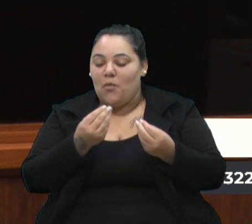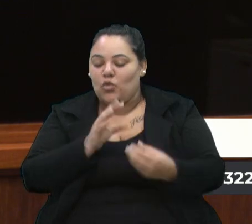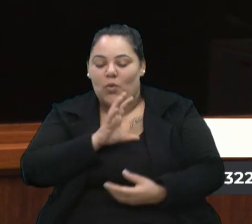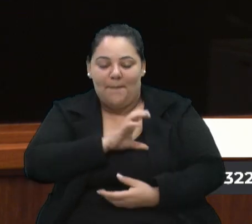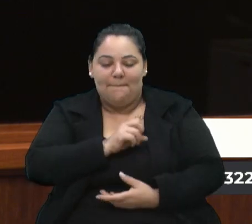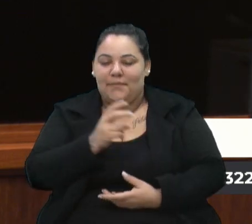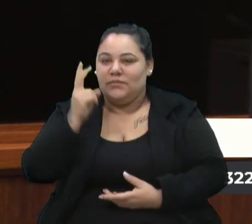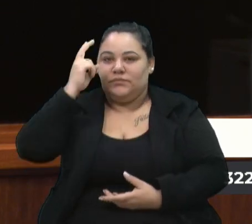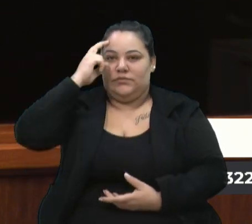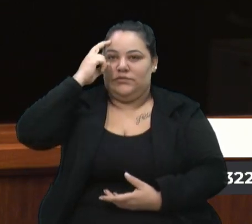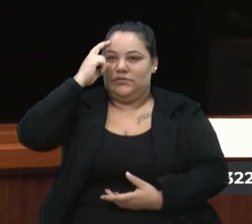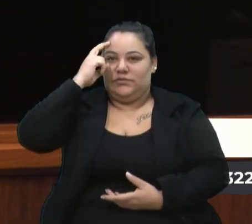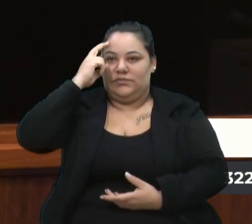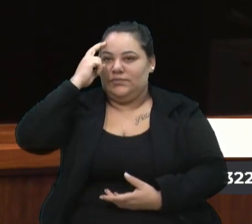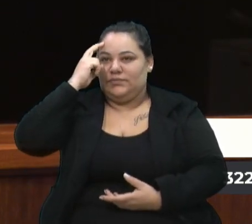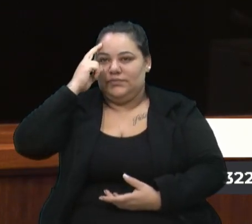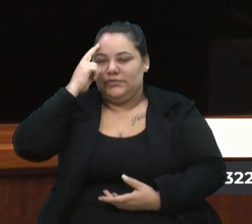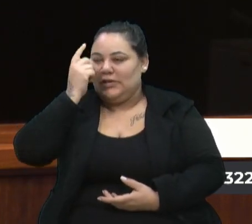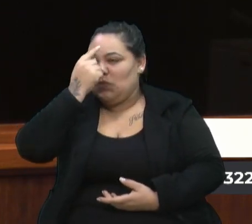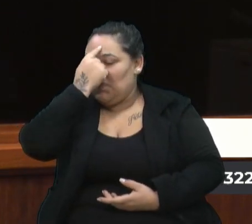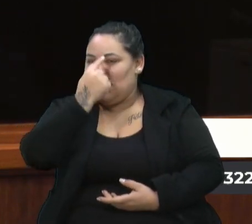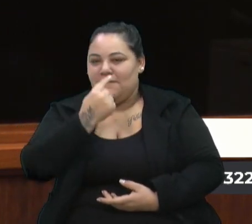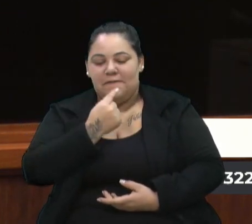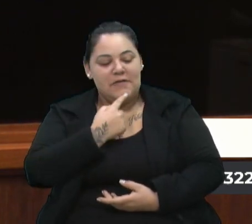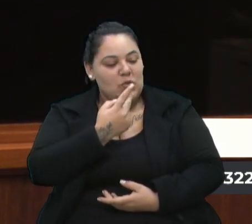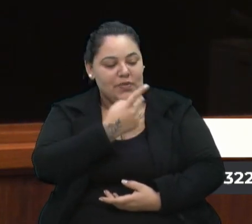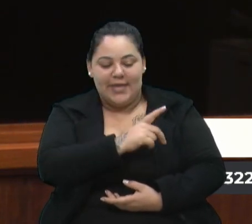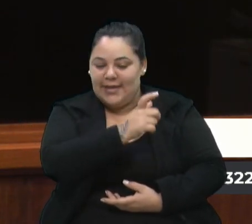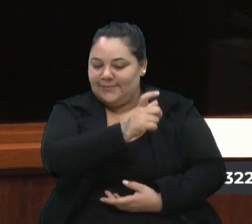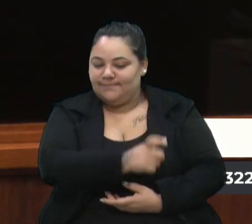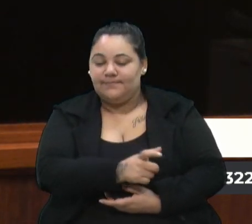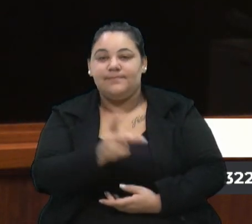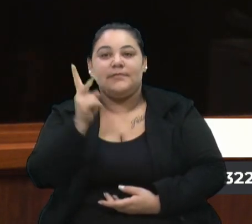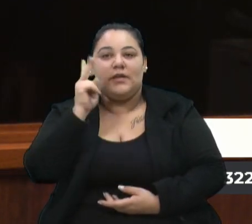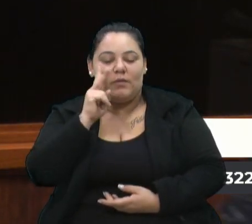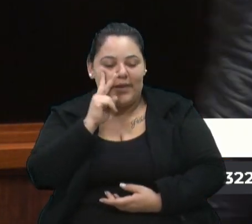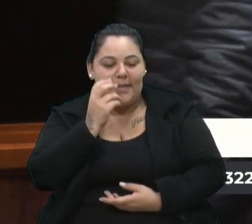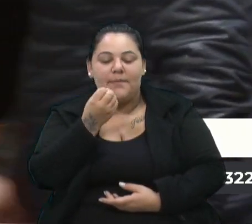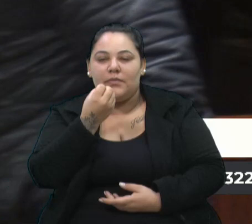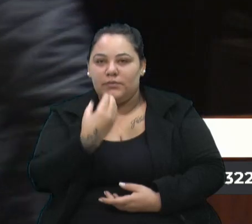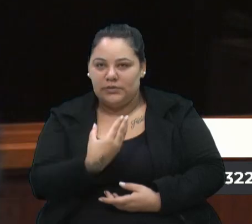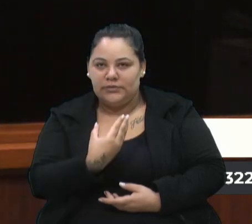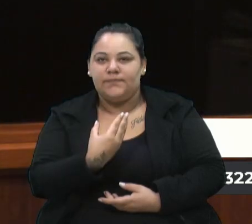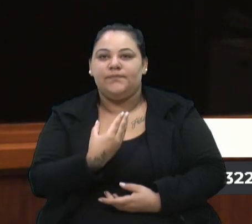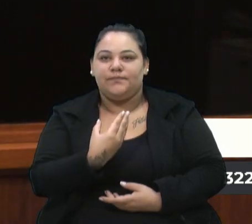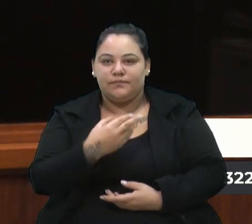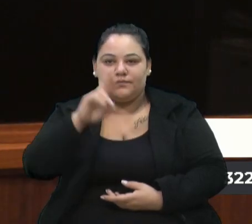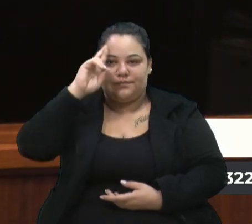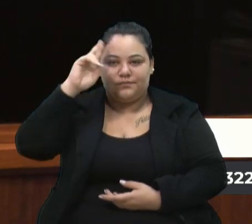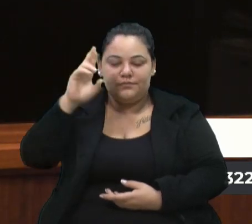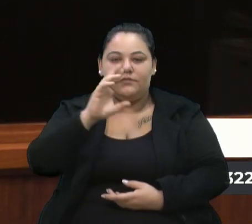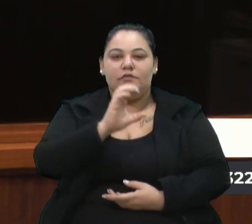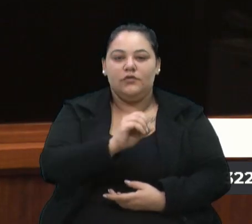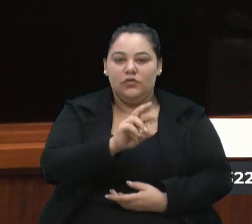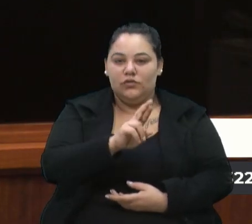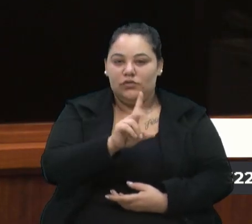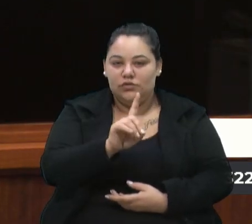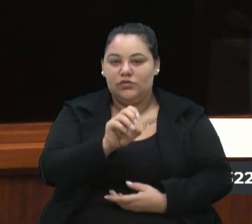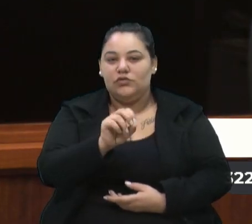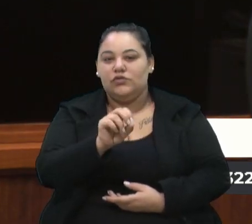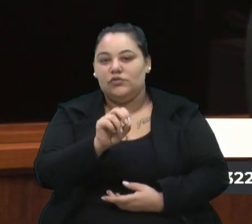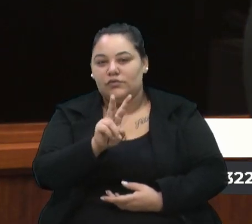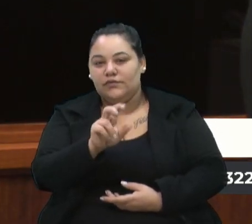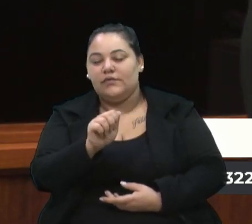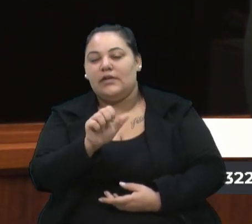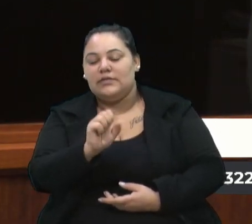sinônimo, eu lembro bem quando ele dirigiu ali o Centro de Cultura, o Andovás, uma pessoa importante